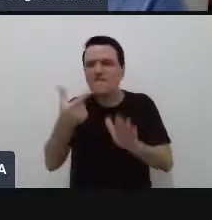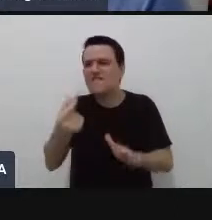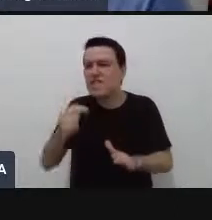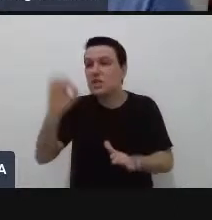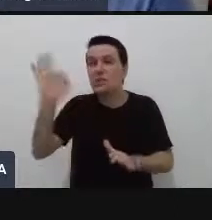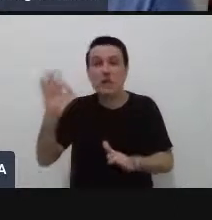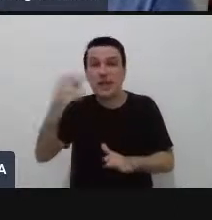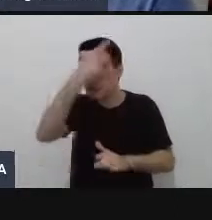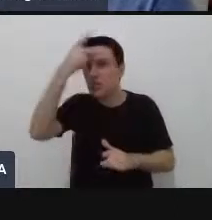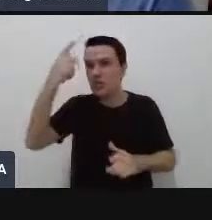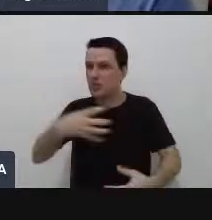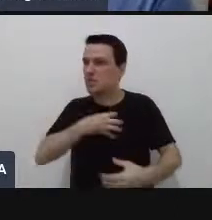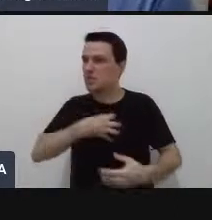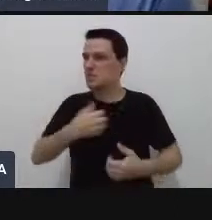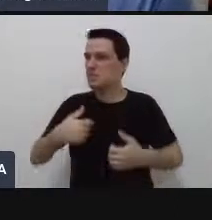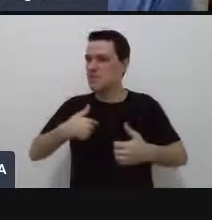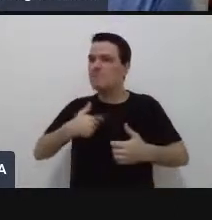trabalho.